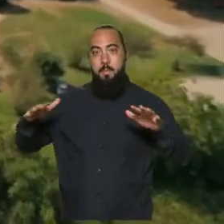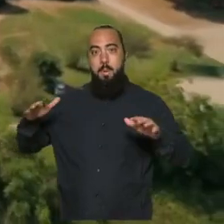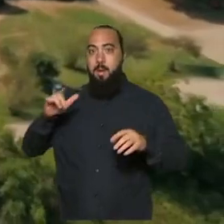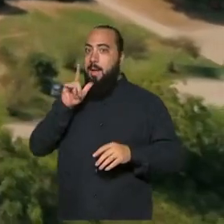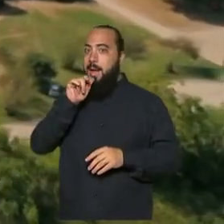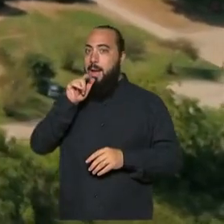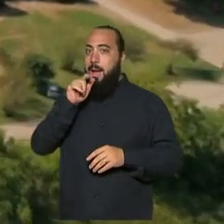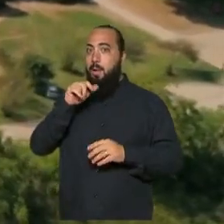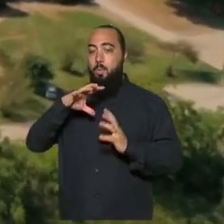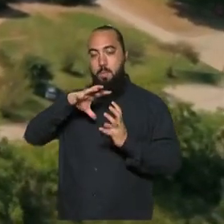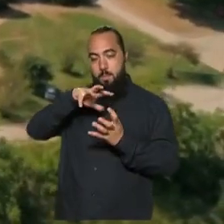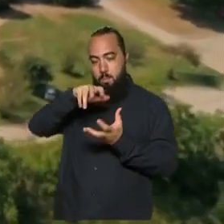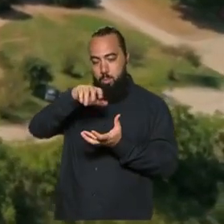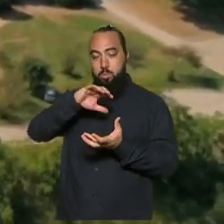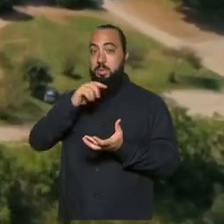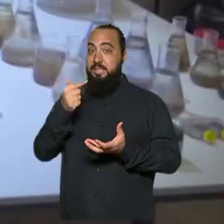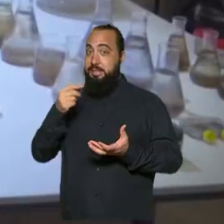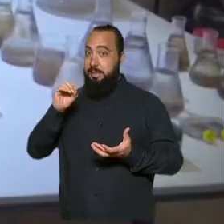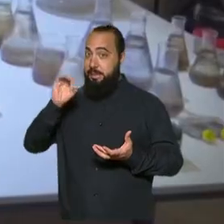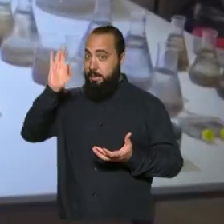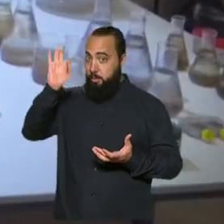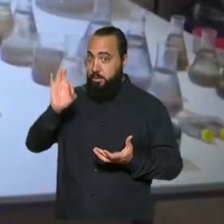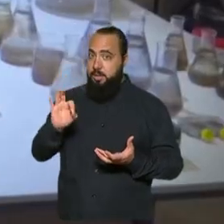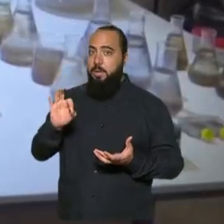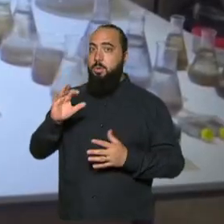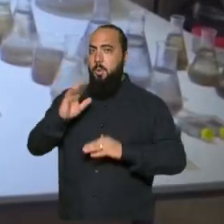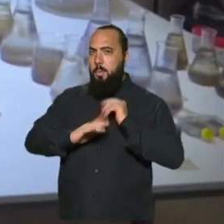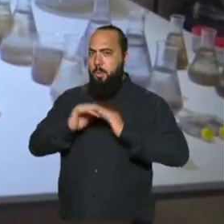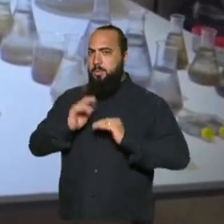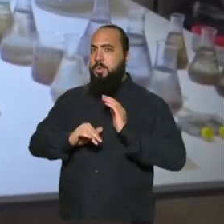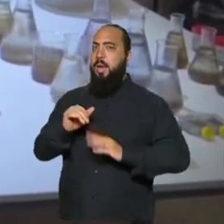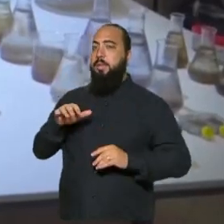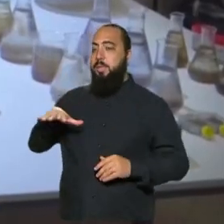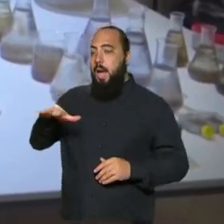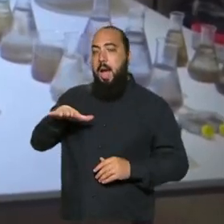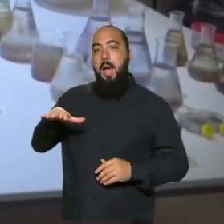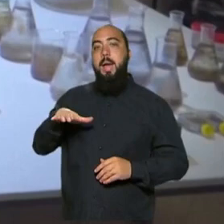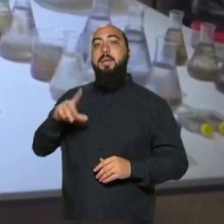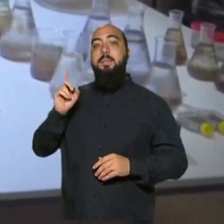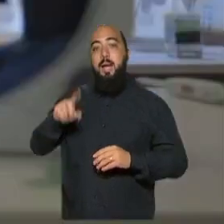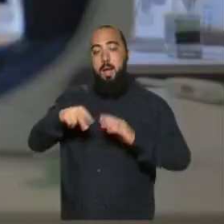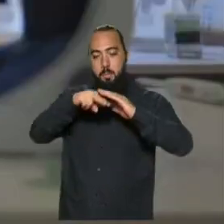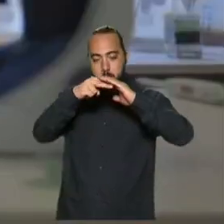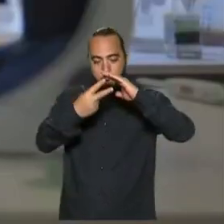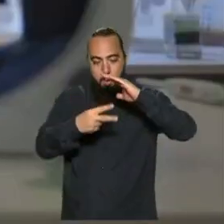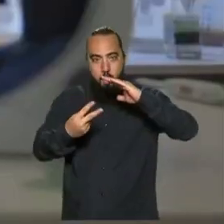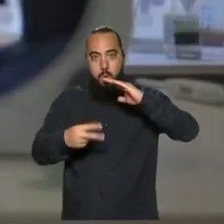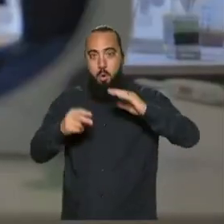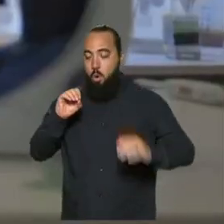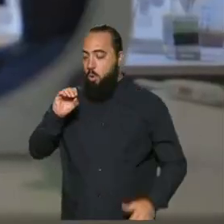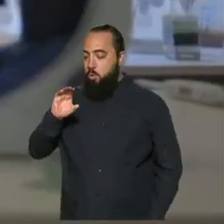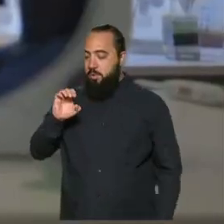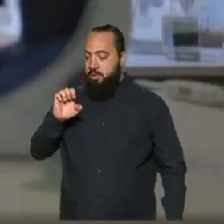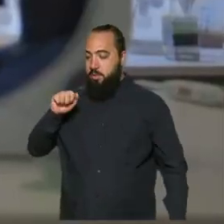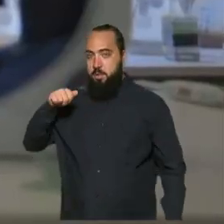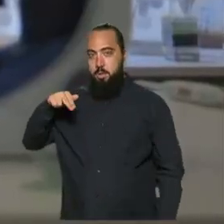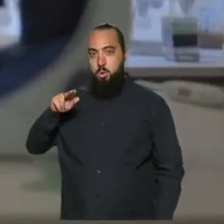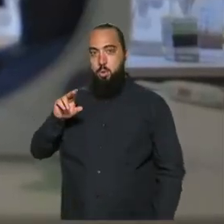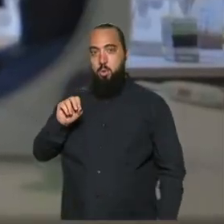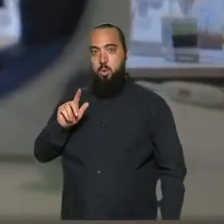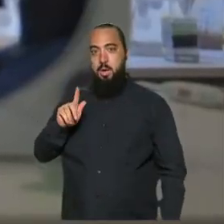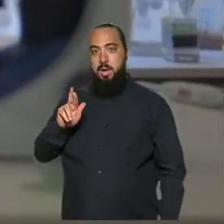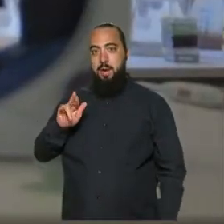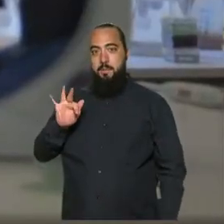cobrem 70% do planeta. E são profissionais de áreas como oceanografia que estão na linha de frente dessa